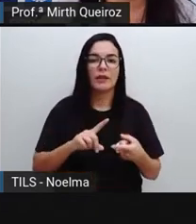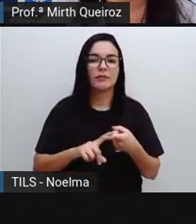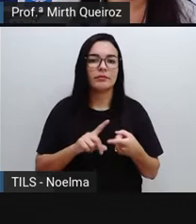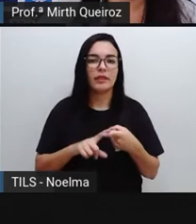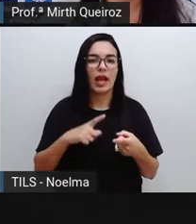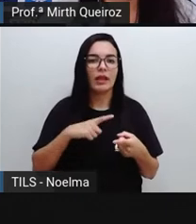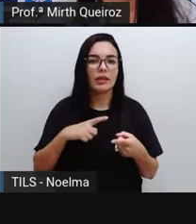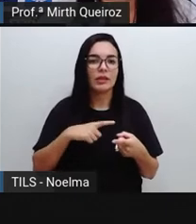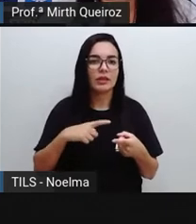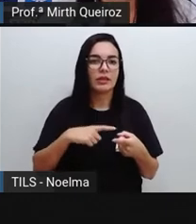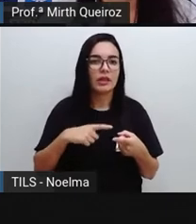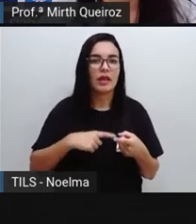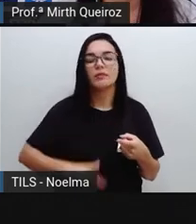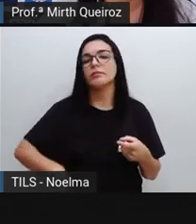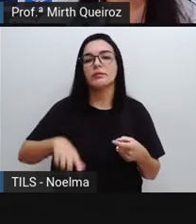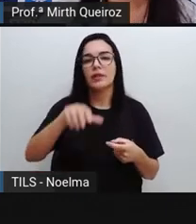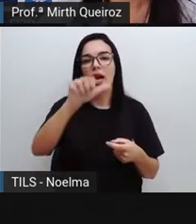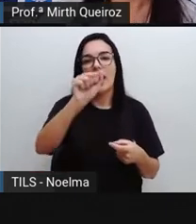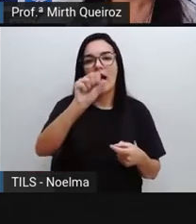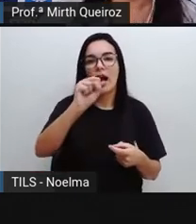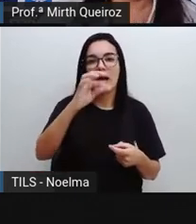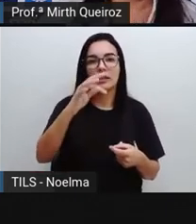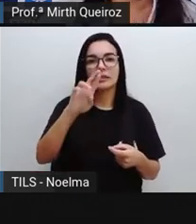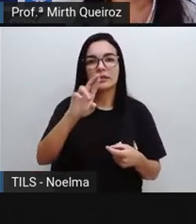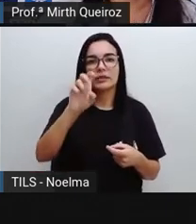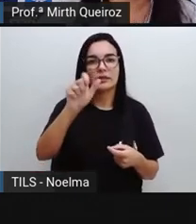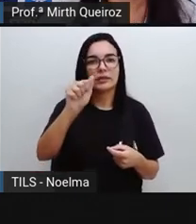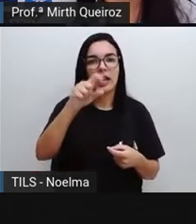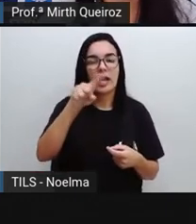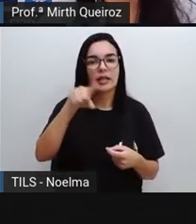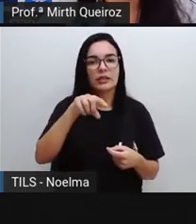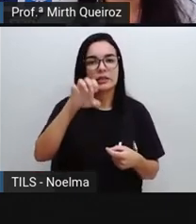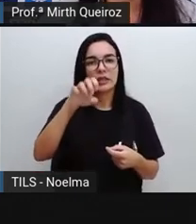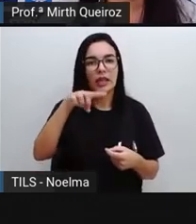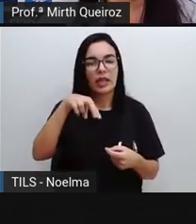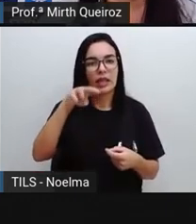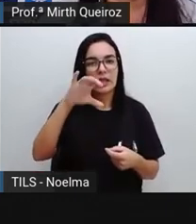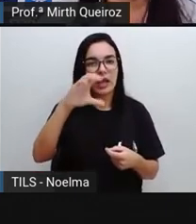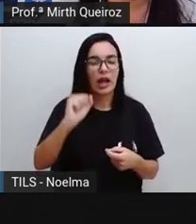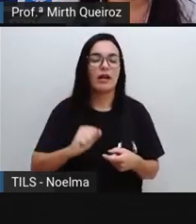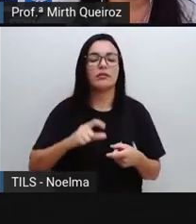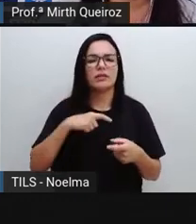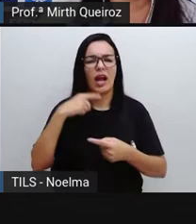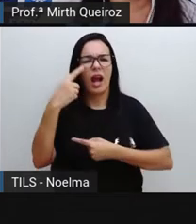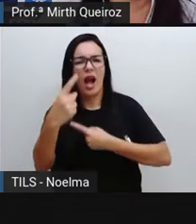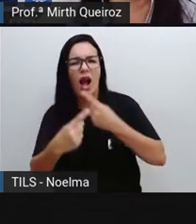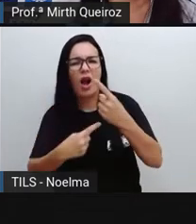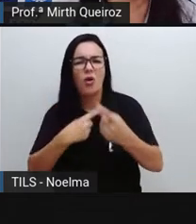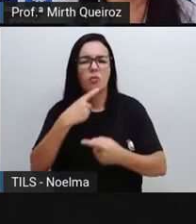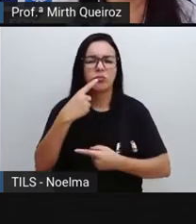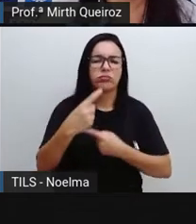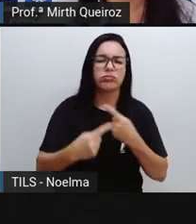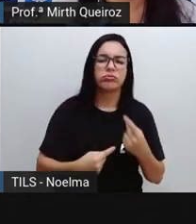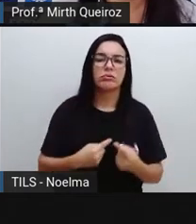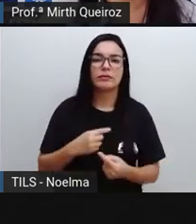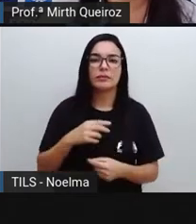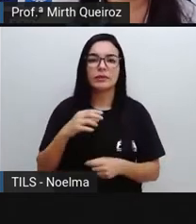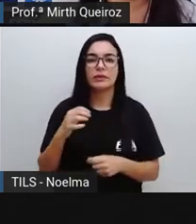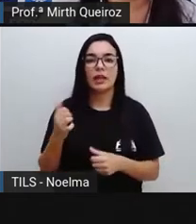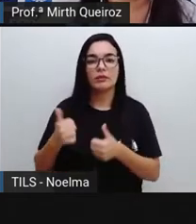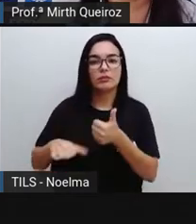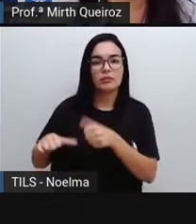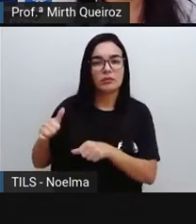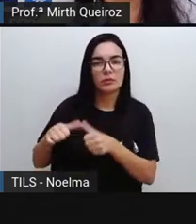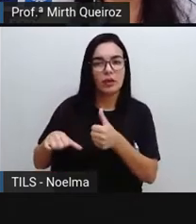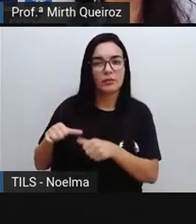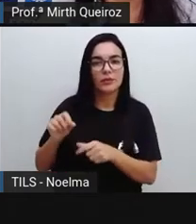temos a AstraZeneca, né? A Oxford, que são alguns aí dos laboratórios que